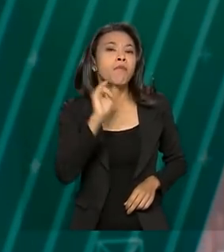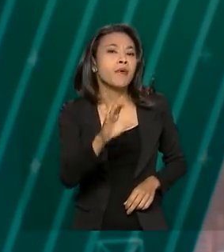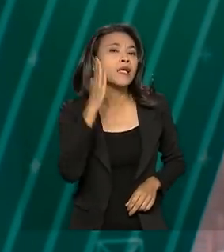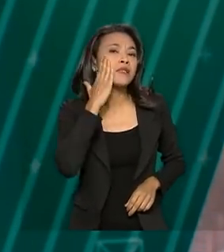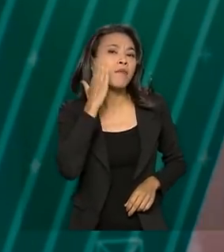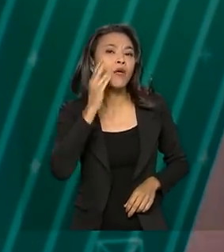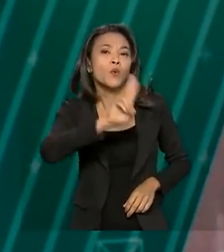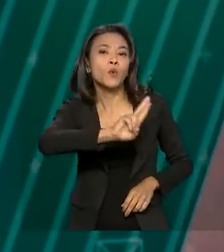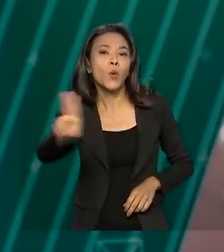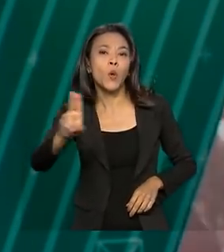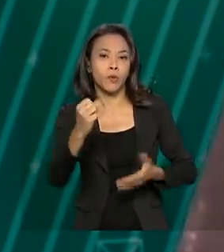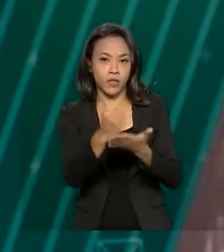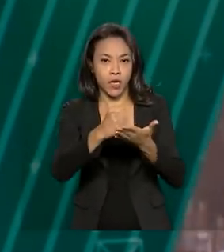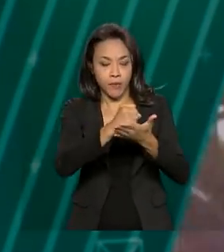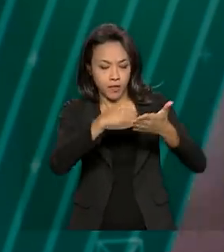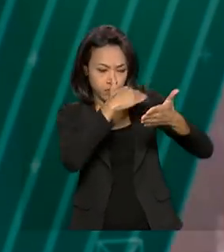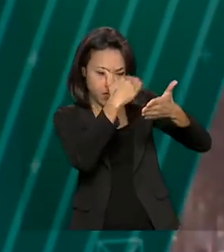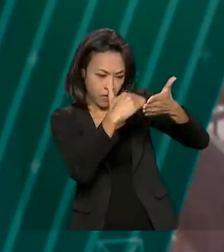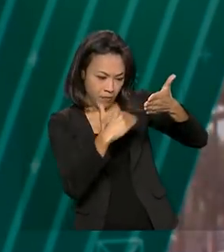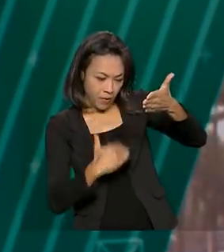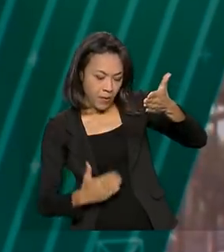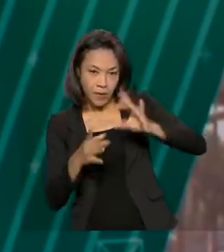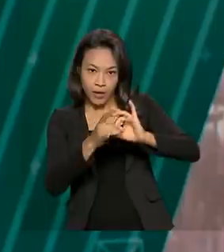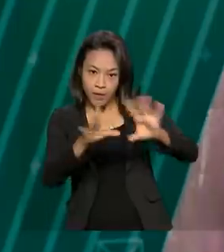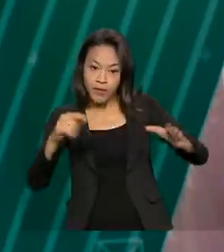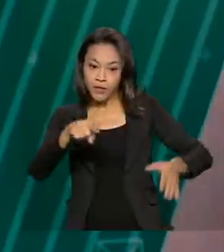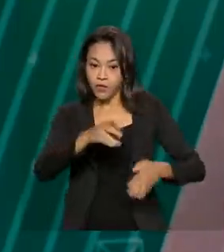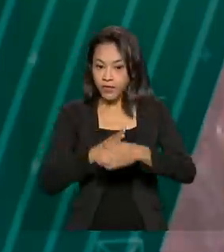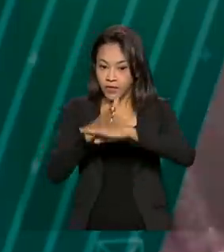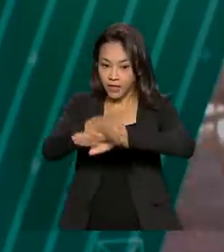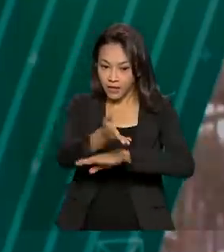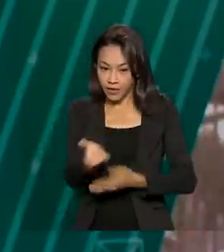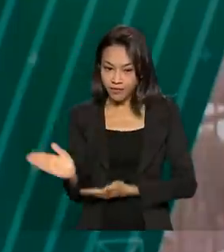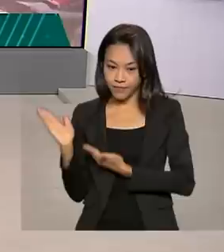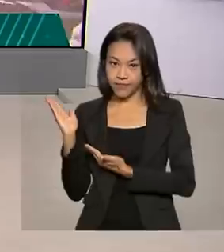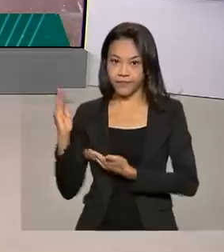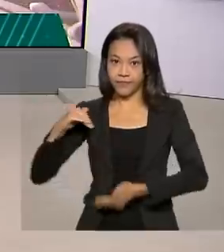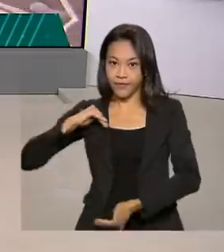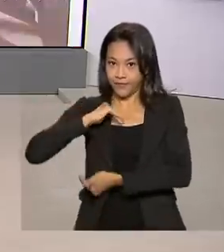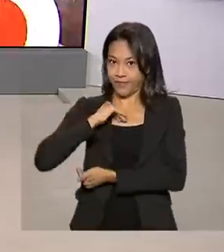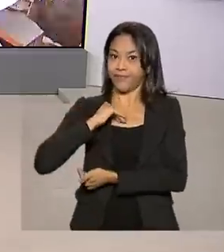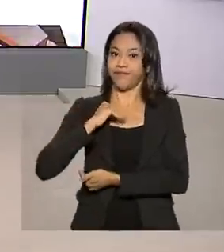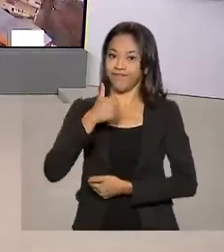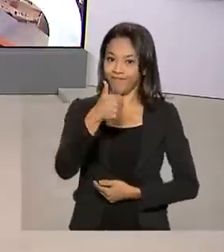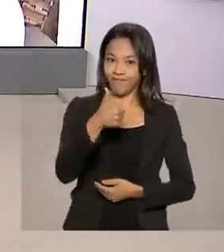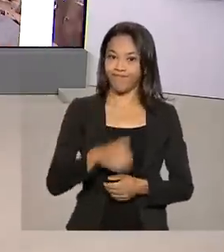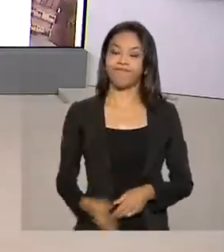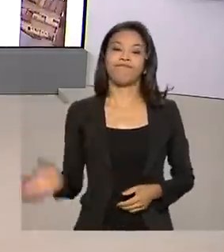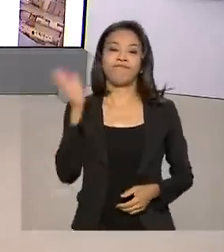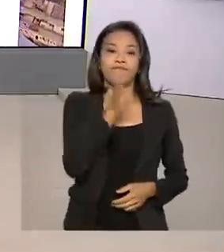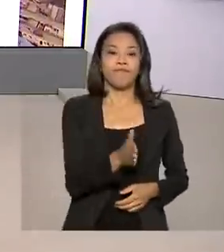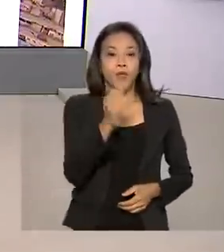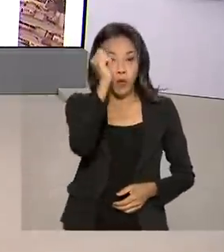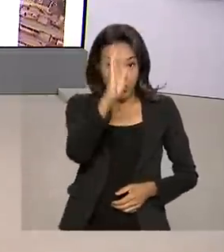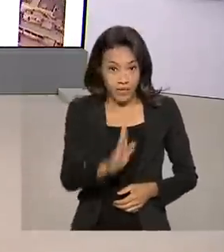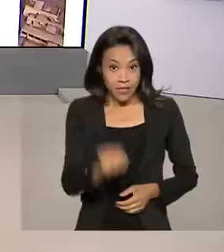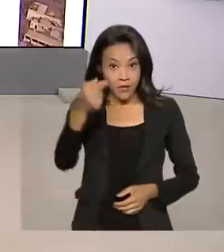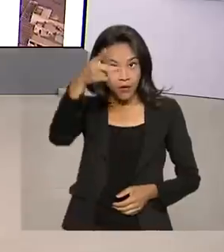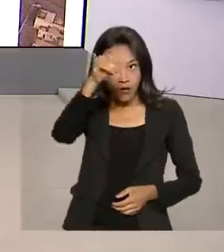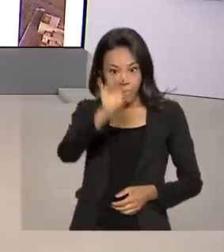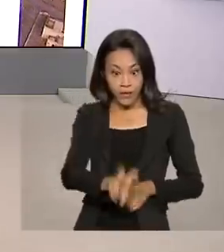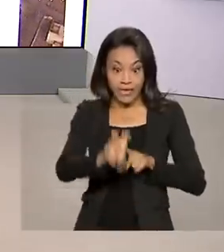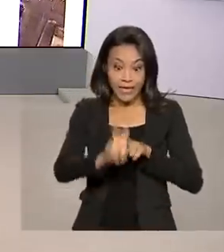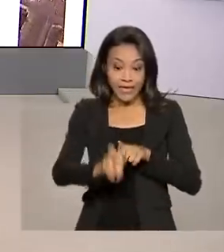medicamentos é só acessar a página da Anvisa que aparece aí na sua tela. O Brasil é o quinto maior produtor de